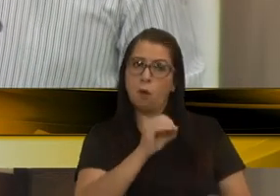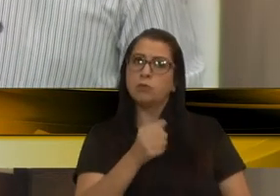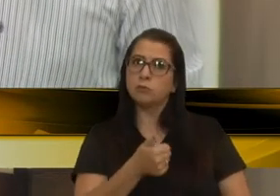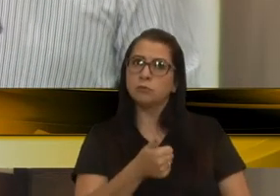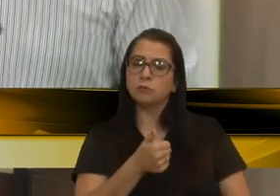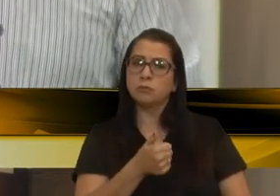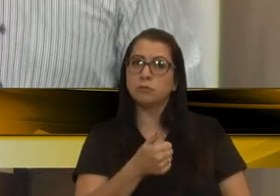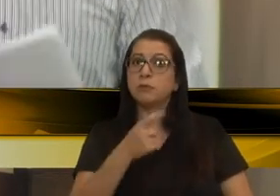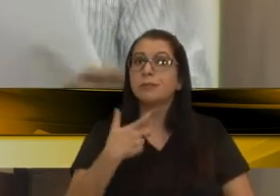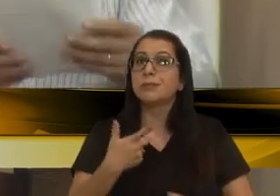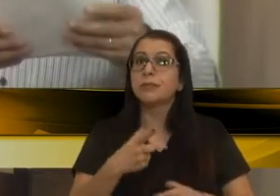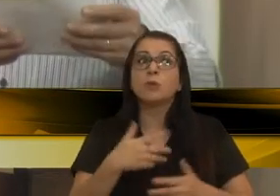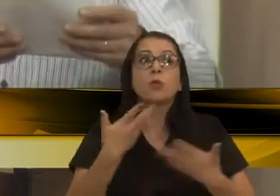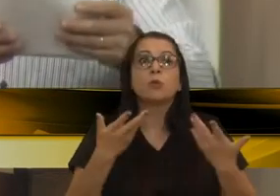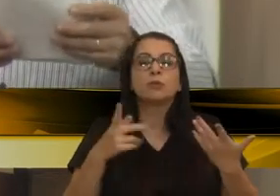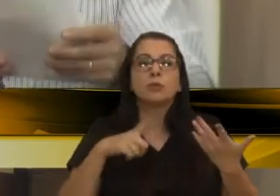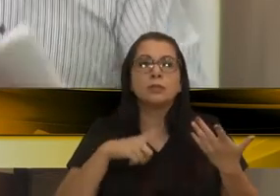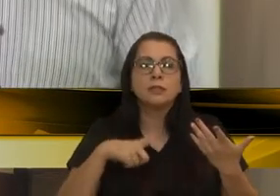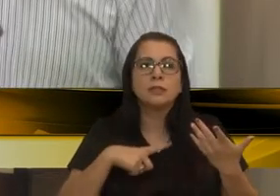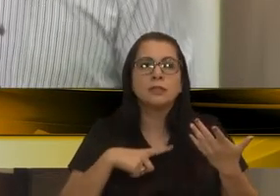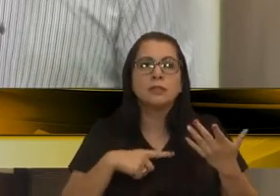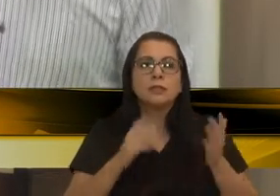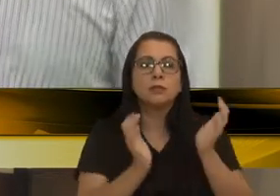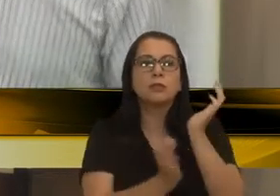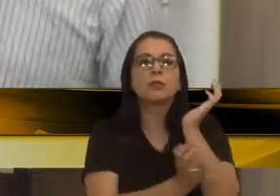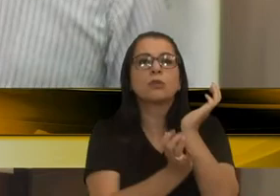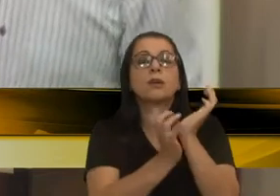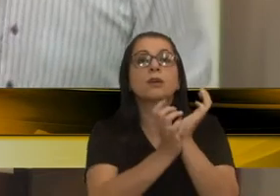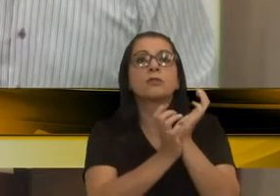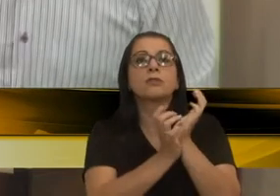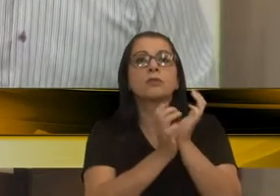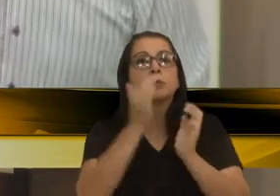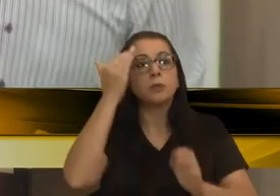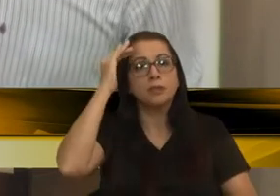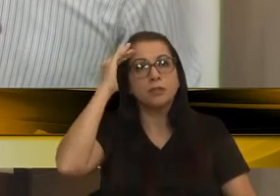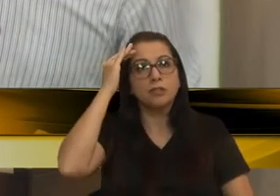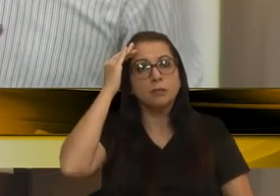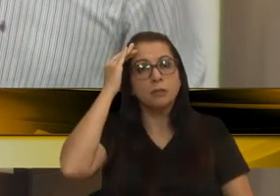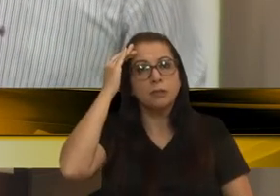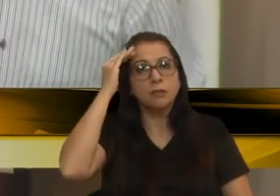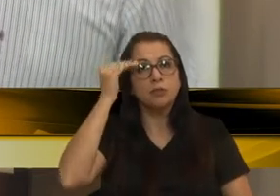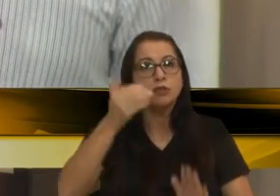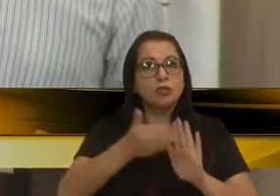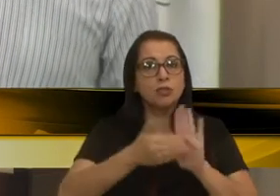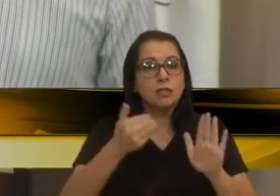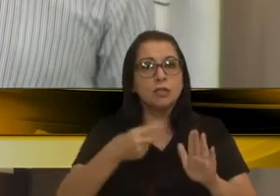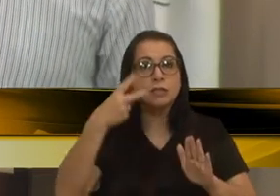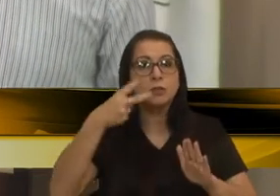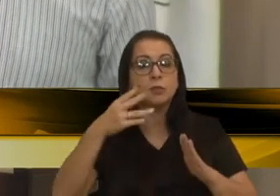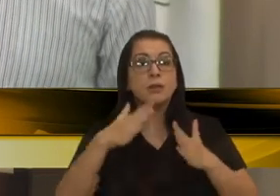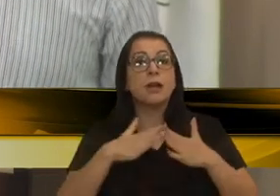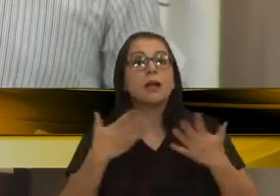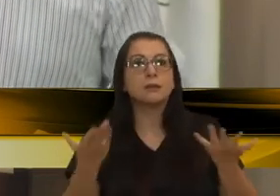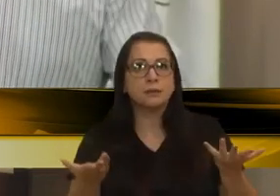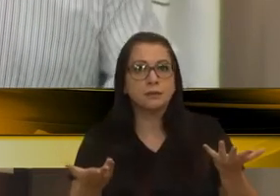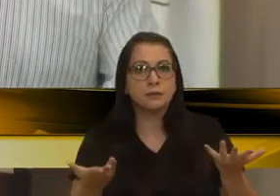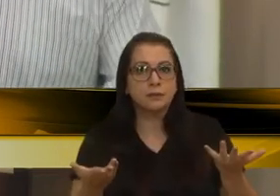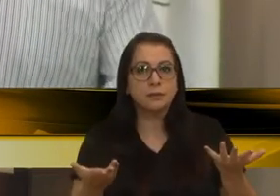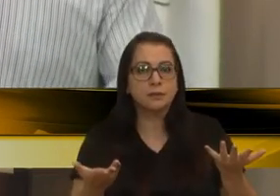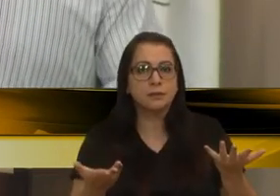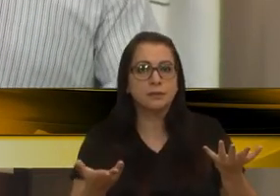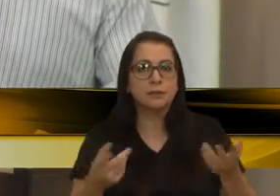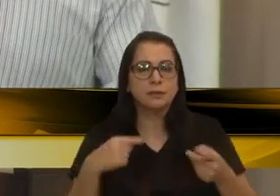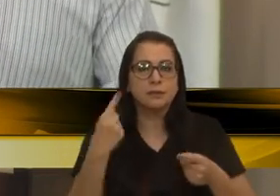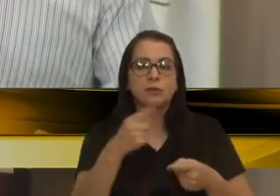Mas cadê o burocrático do entendimento de tirar a segunda casa, então? Que é o